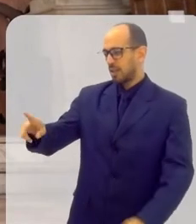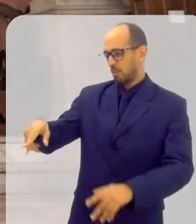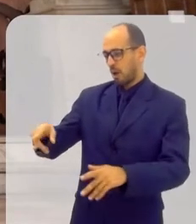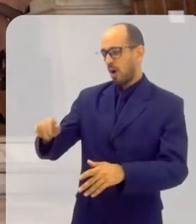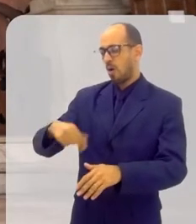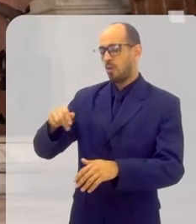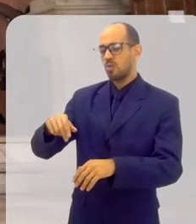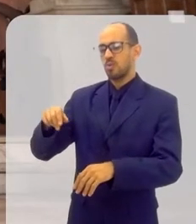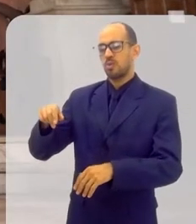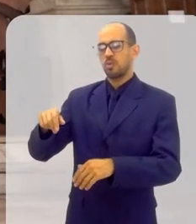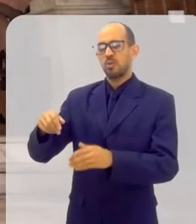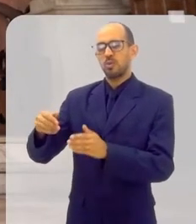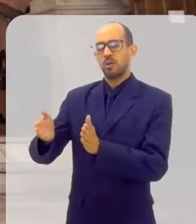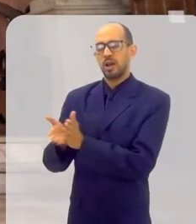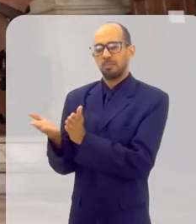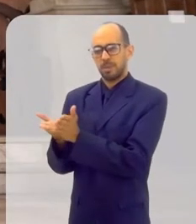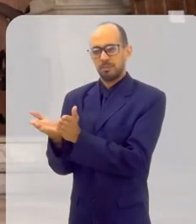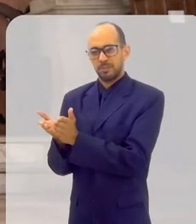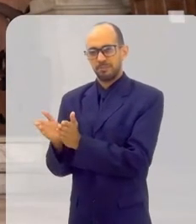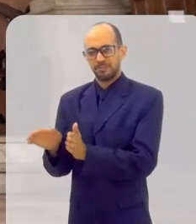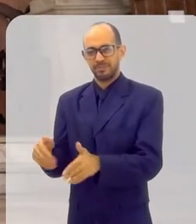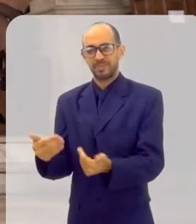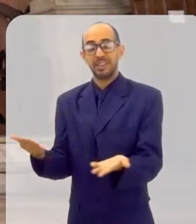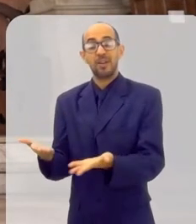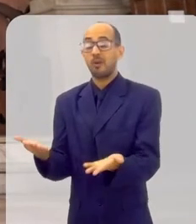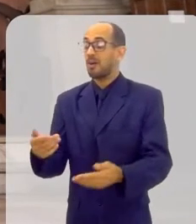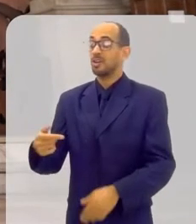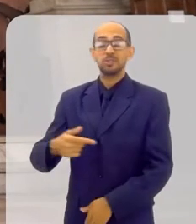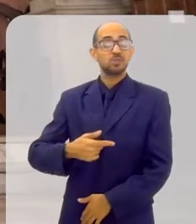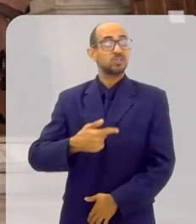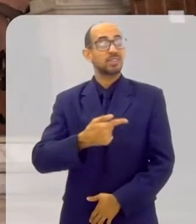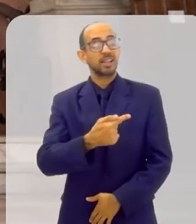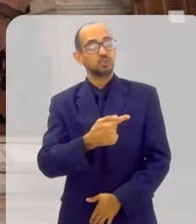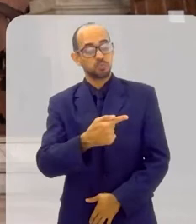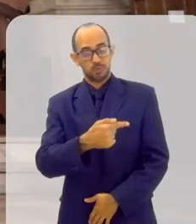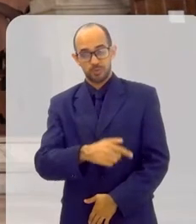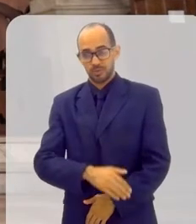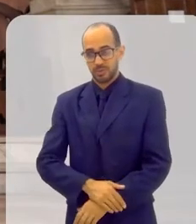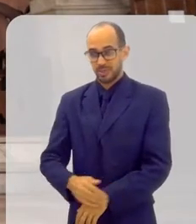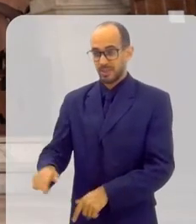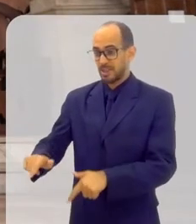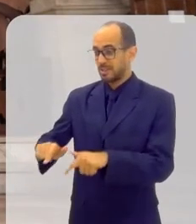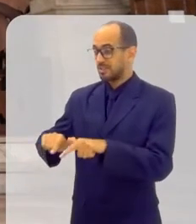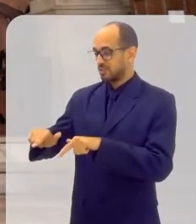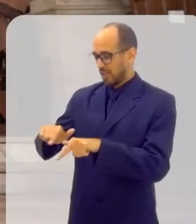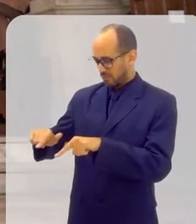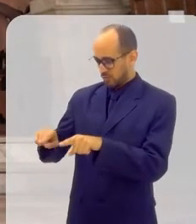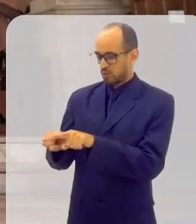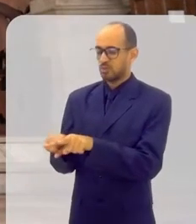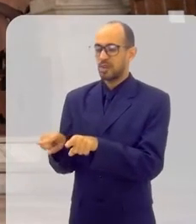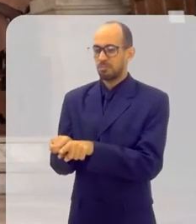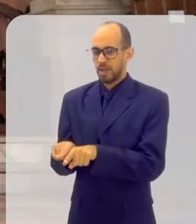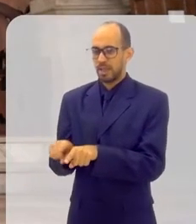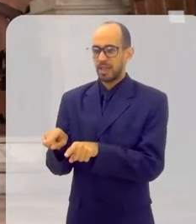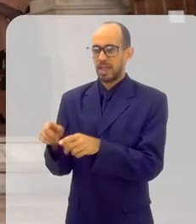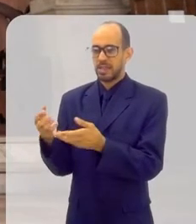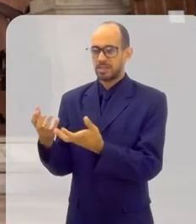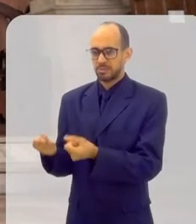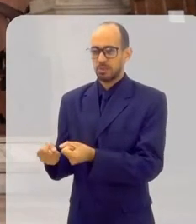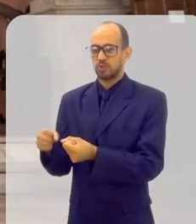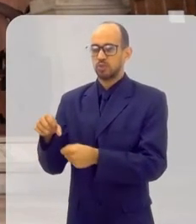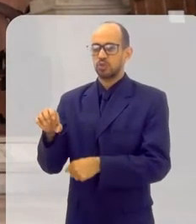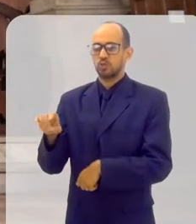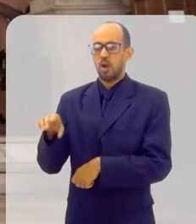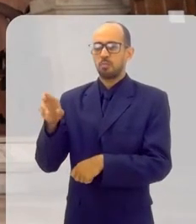Isso. Para fundar. Perfeito. Isso aí. Chegamos ao sétimo sacramento. e último sacramento, sacramento do serviço, recebido apenas